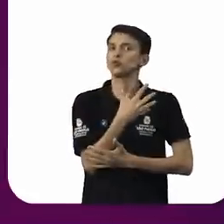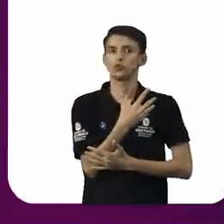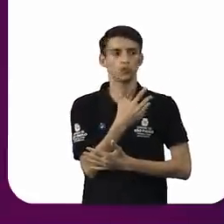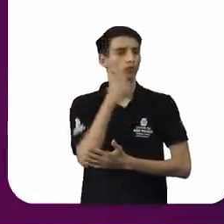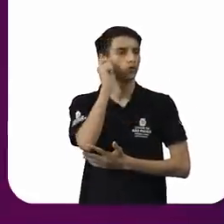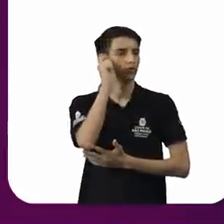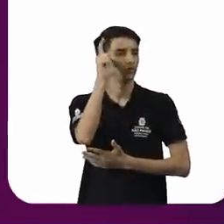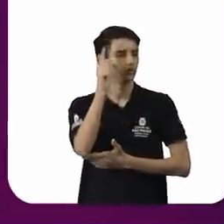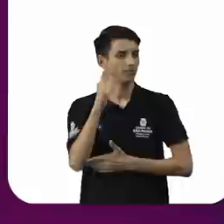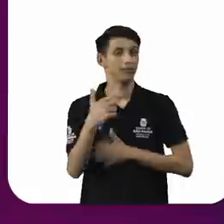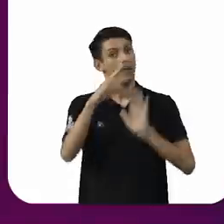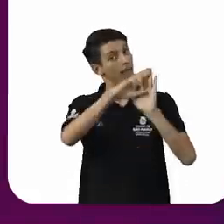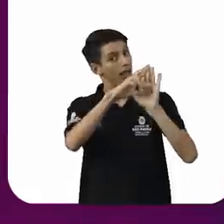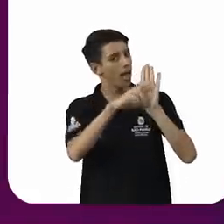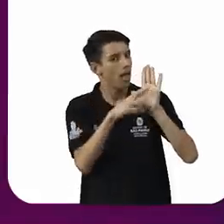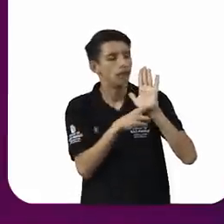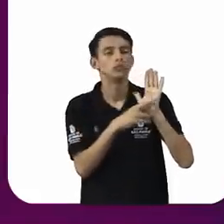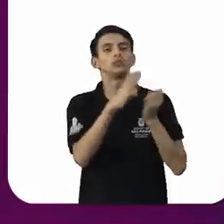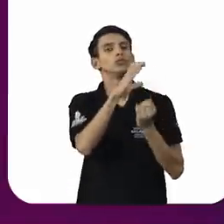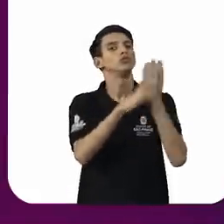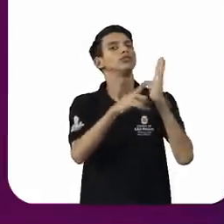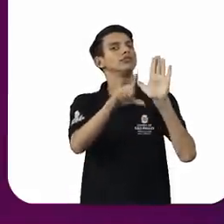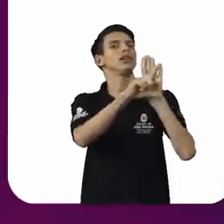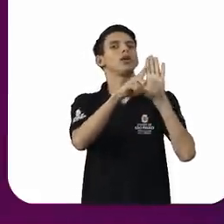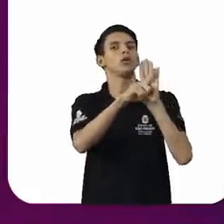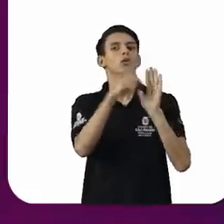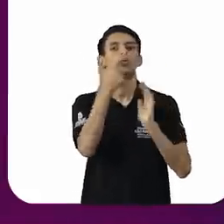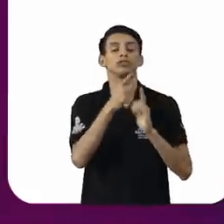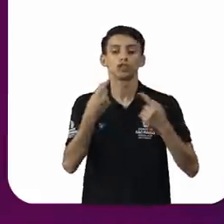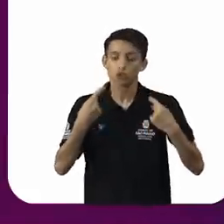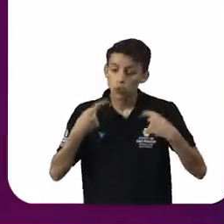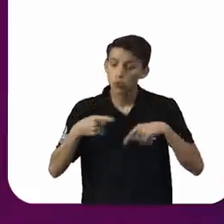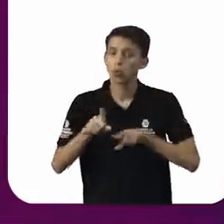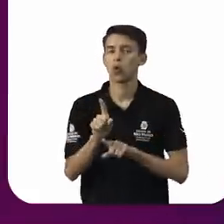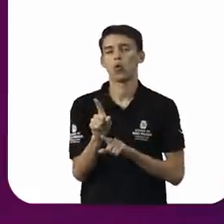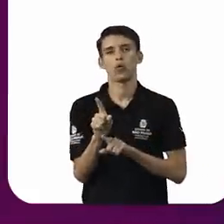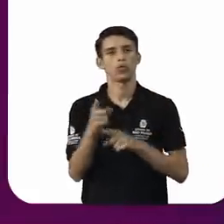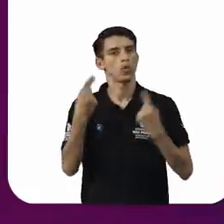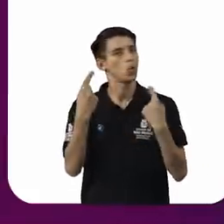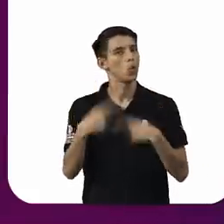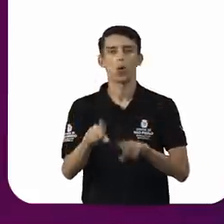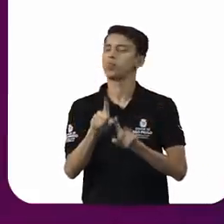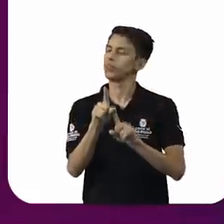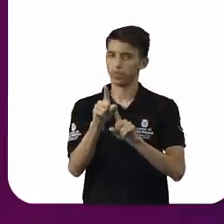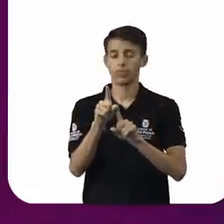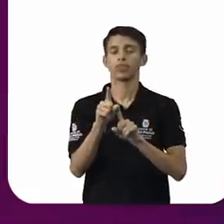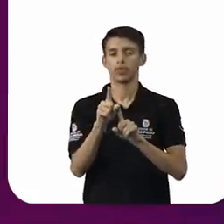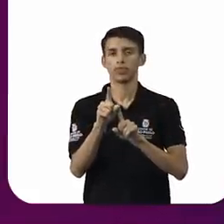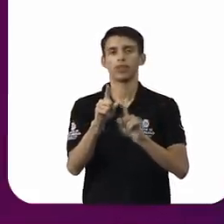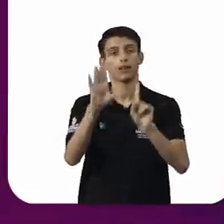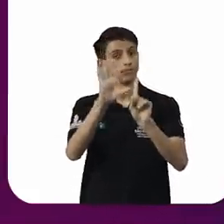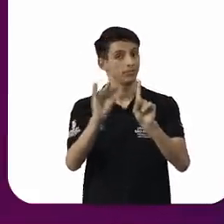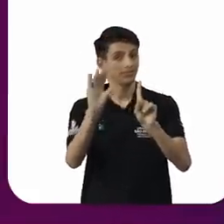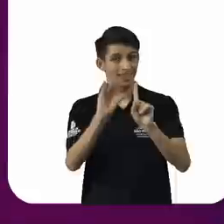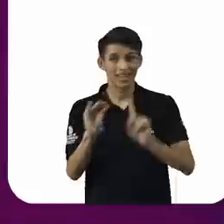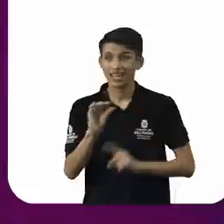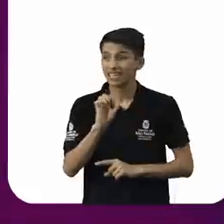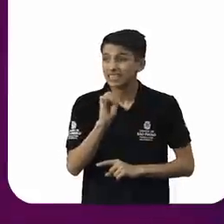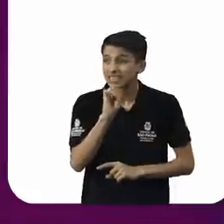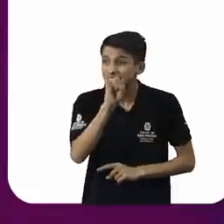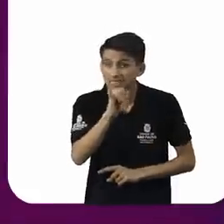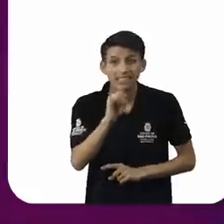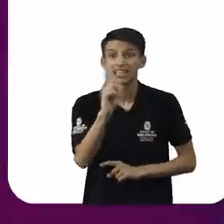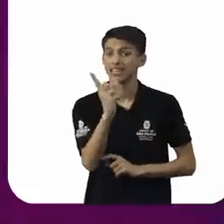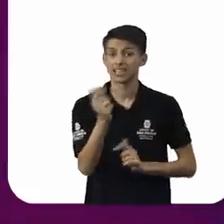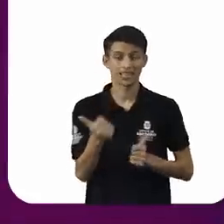efetivamente combater o problema. Do contrário, nós estaremos apenas tratando o problema pontualmente.